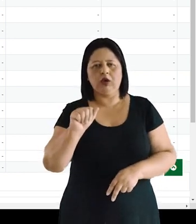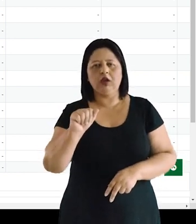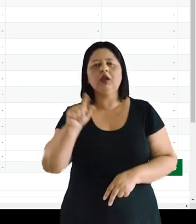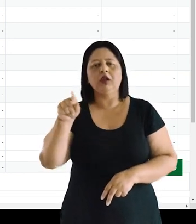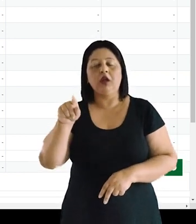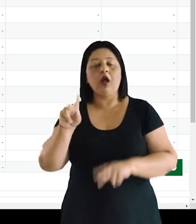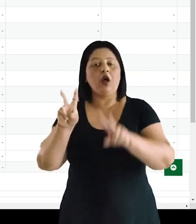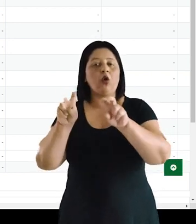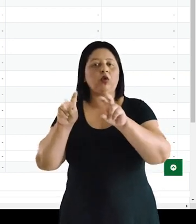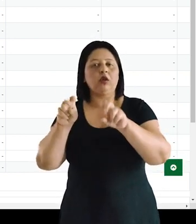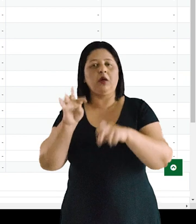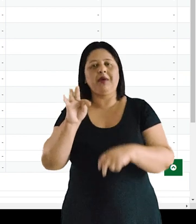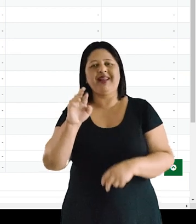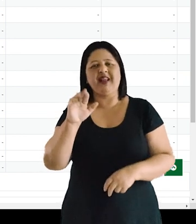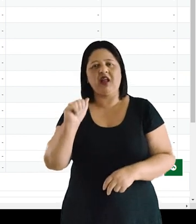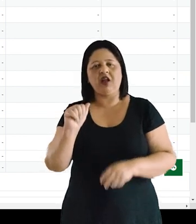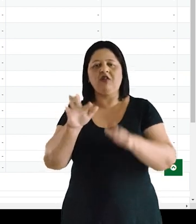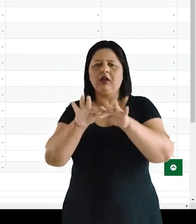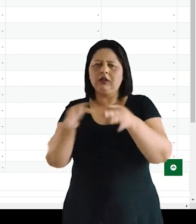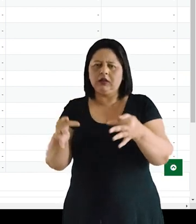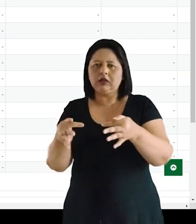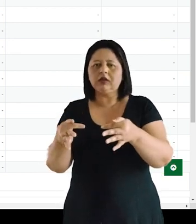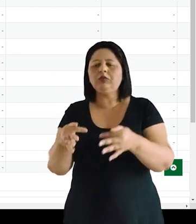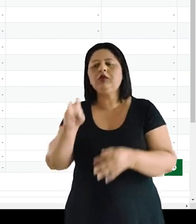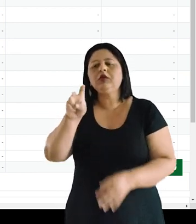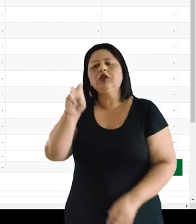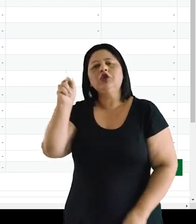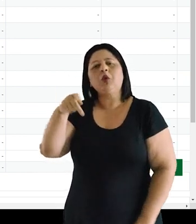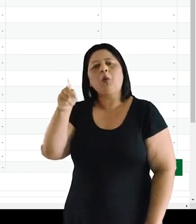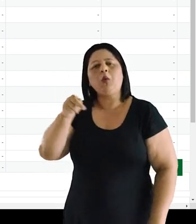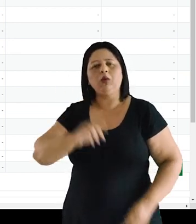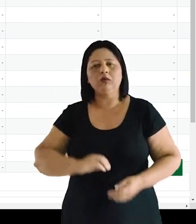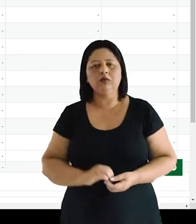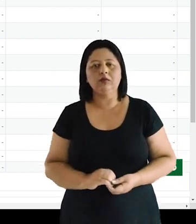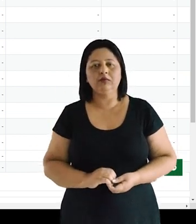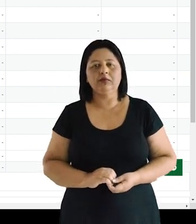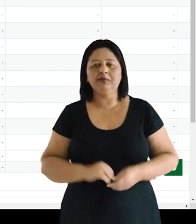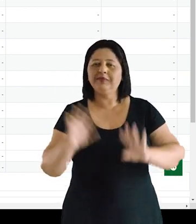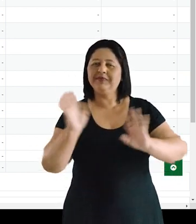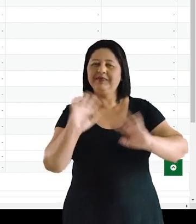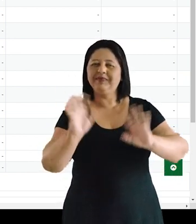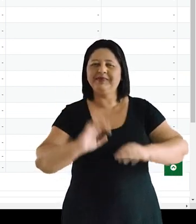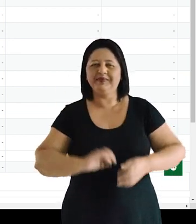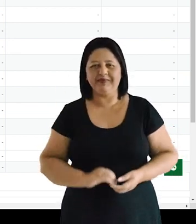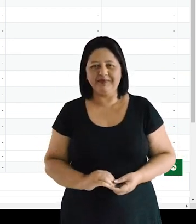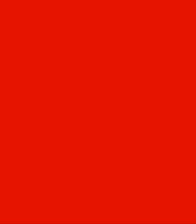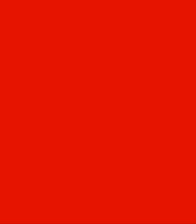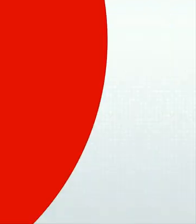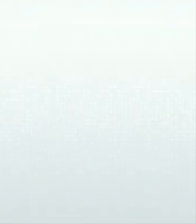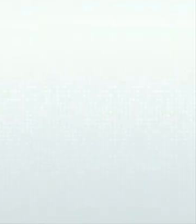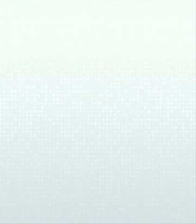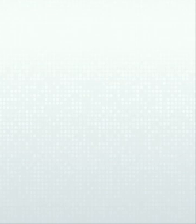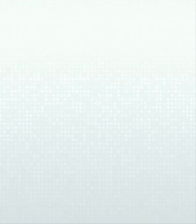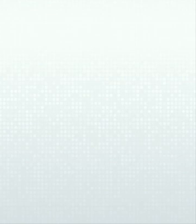tarefa, com método de avaliação simples, cinco pontos. Até a próxima!